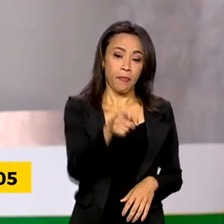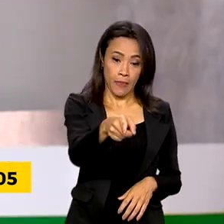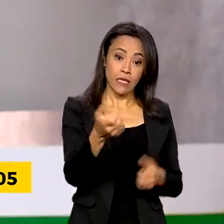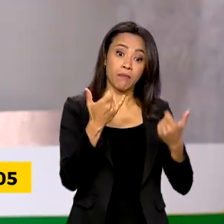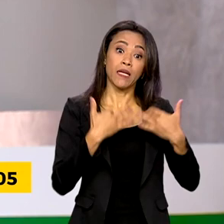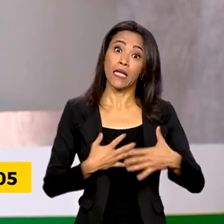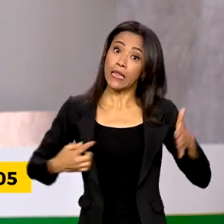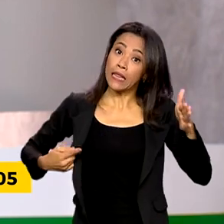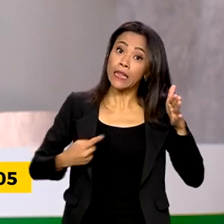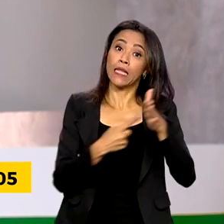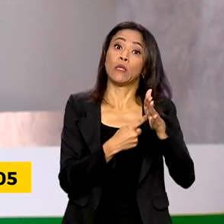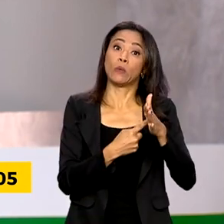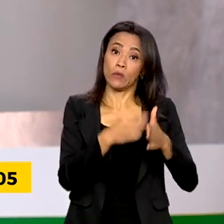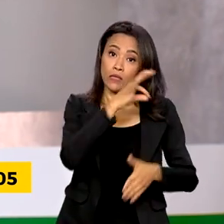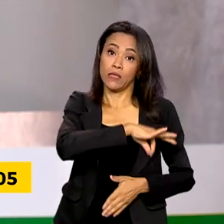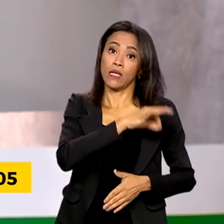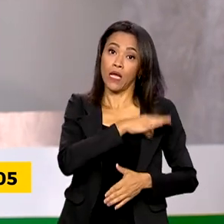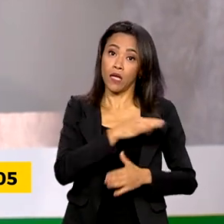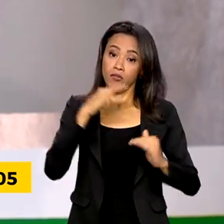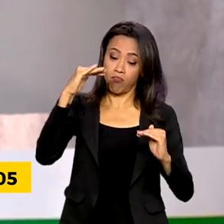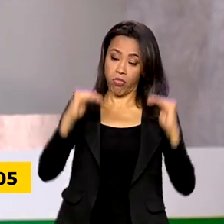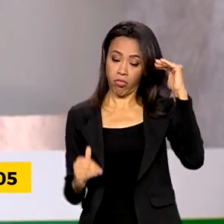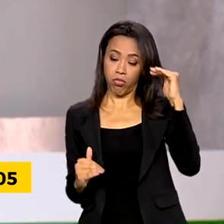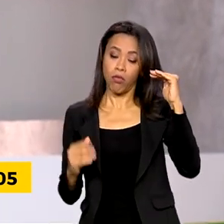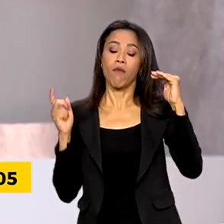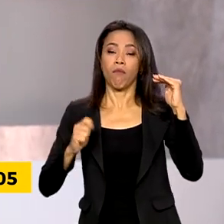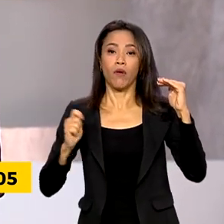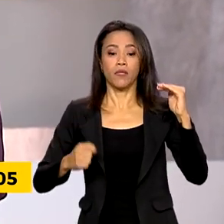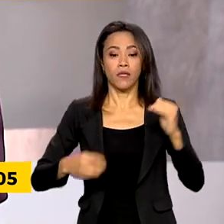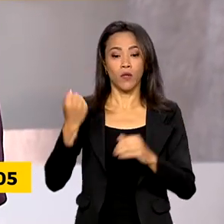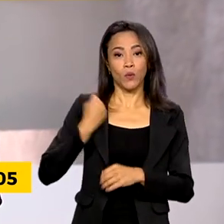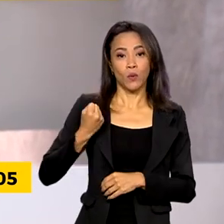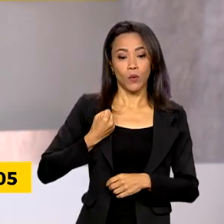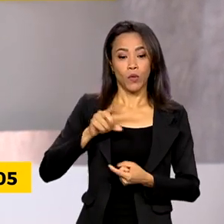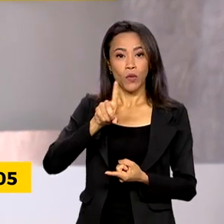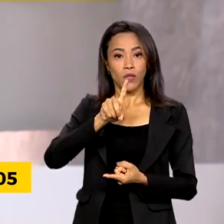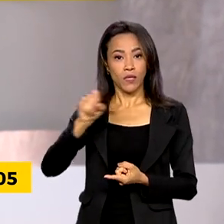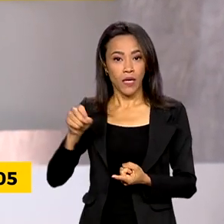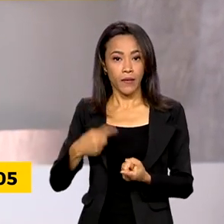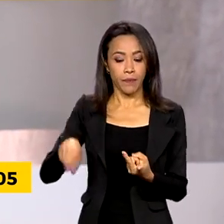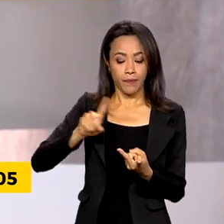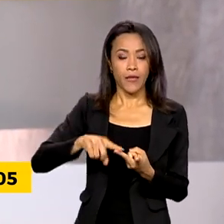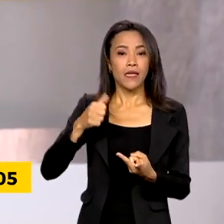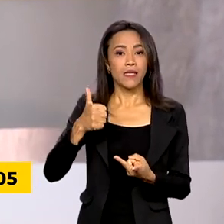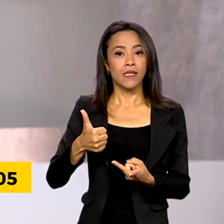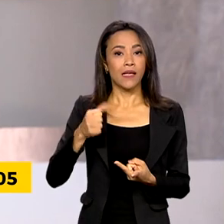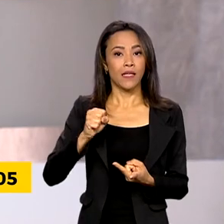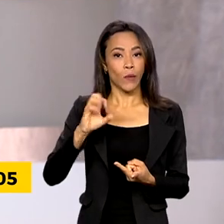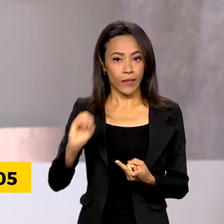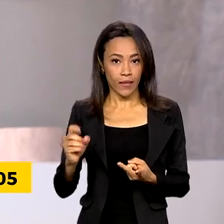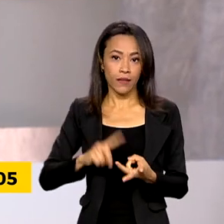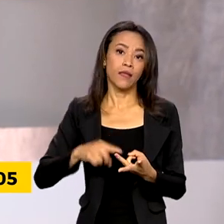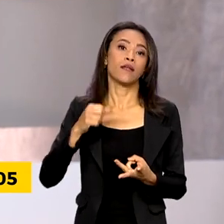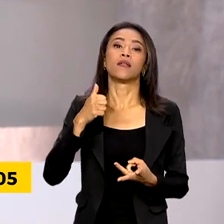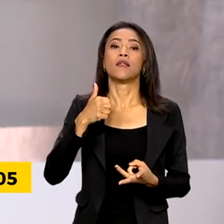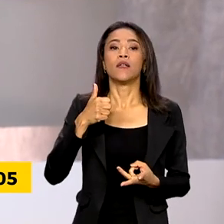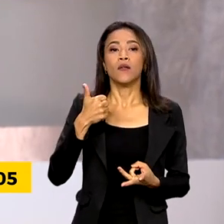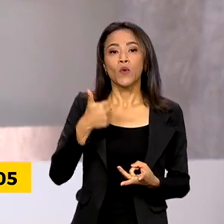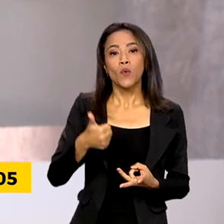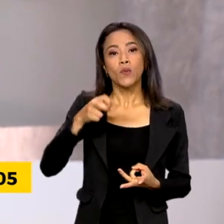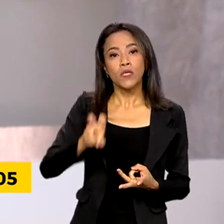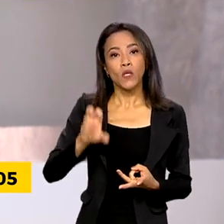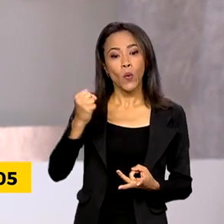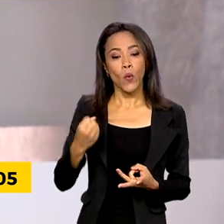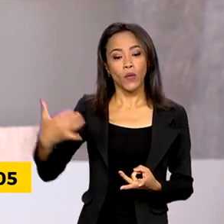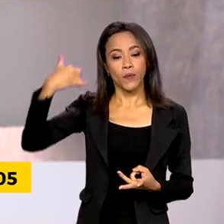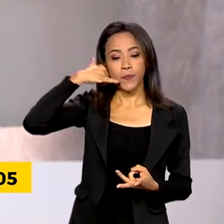salários desiguais podem ser feitas pelo Disque 100, Disque 180, Disque 158. Também podem